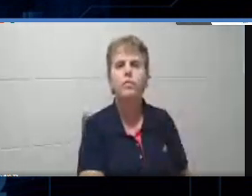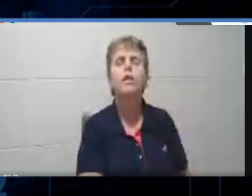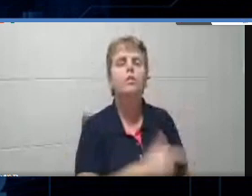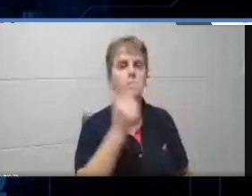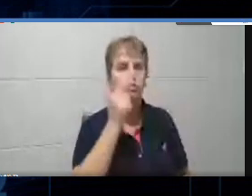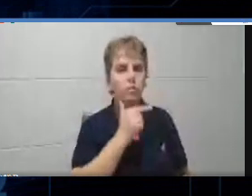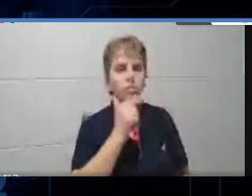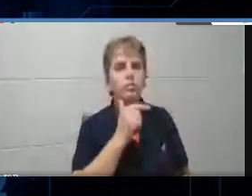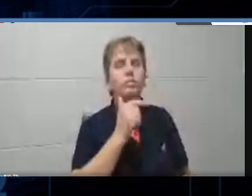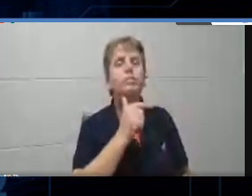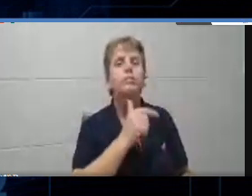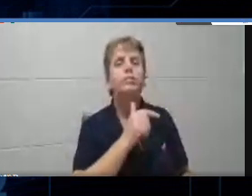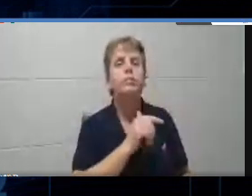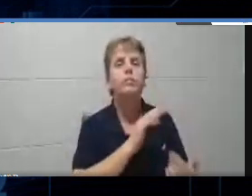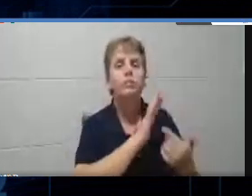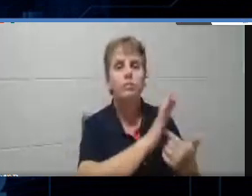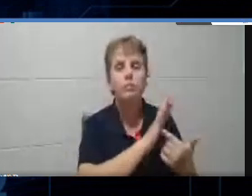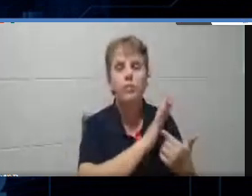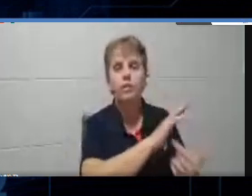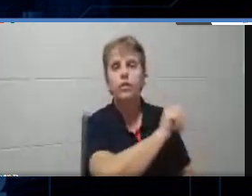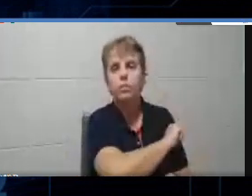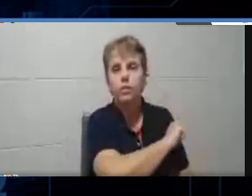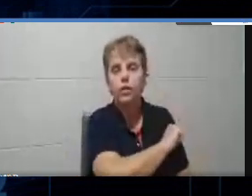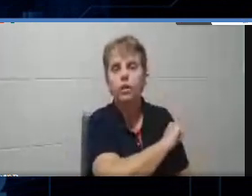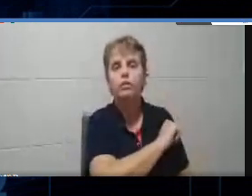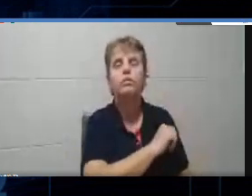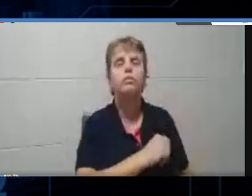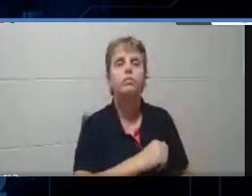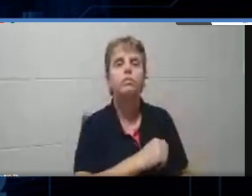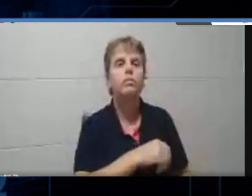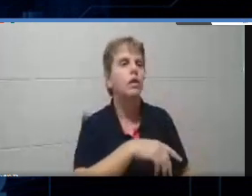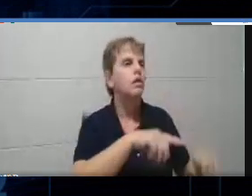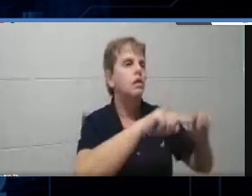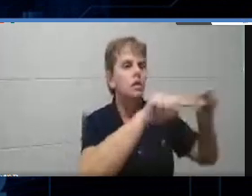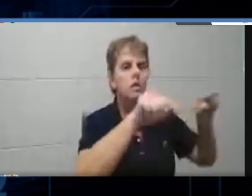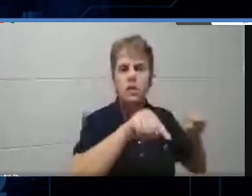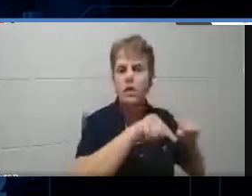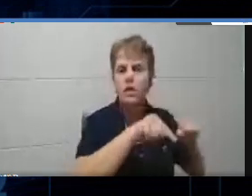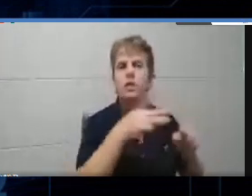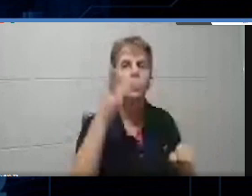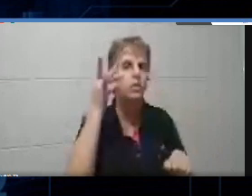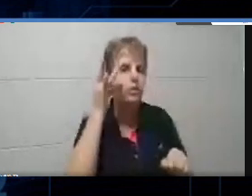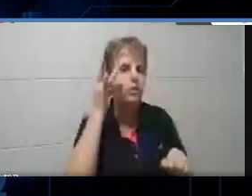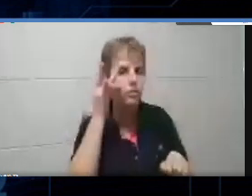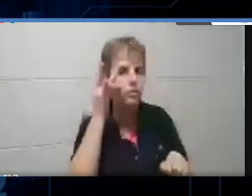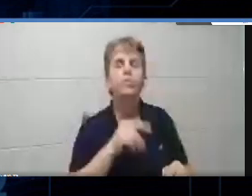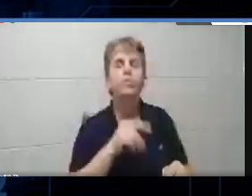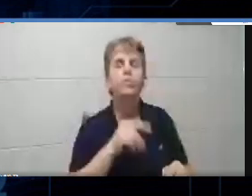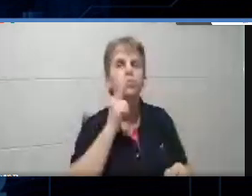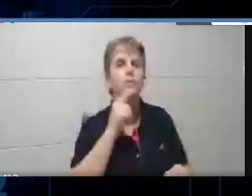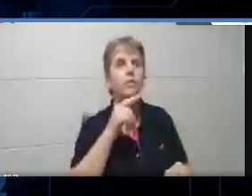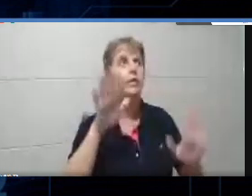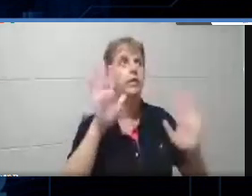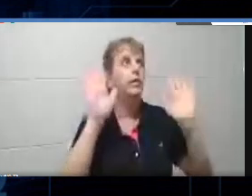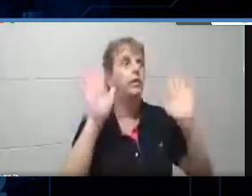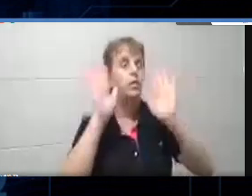com todos os alunos, tá? Você pode trabalhar, inclusive, na sala de aula presencial, né? Quando tudo isso acabar.